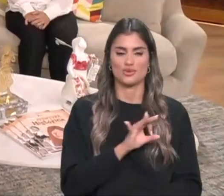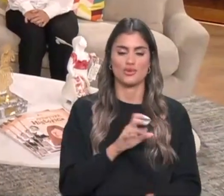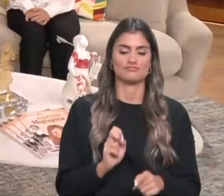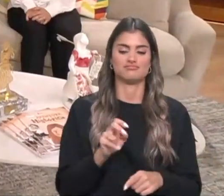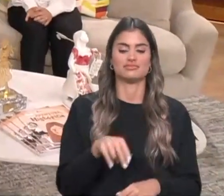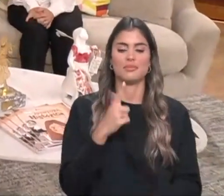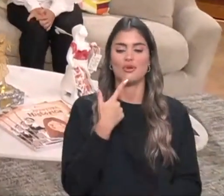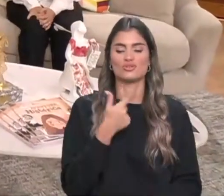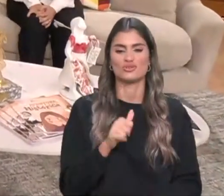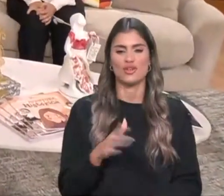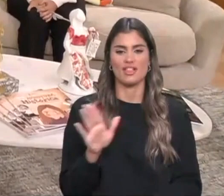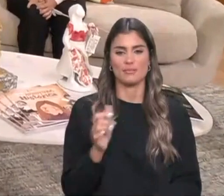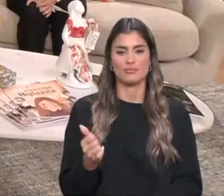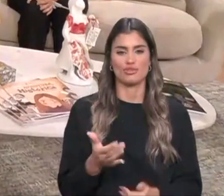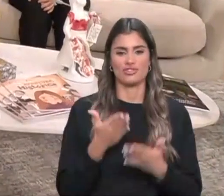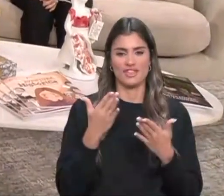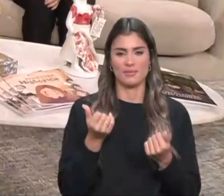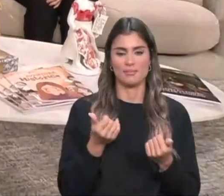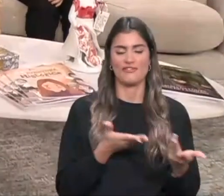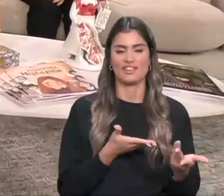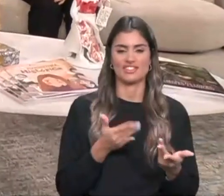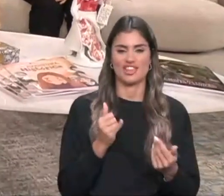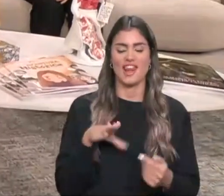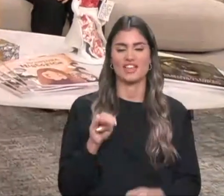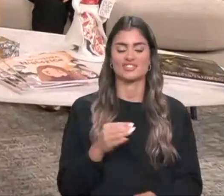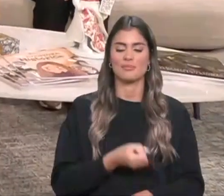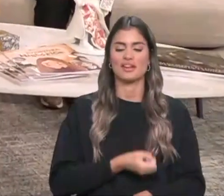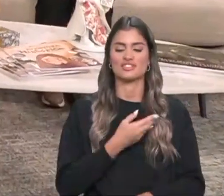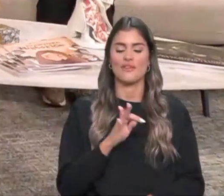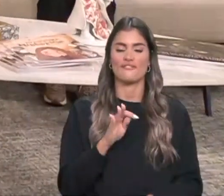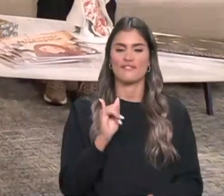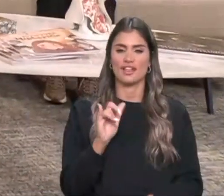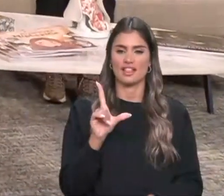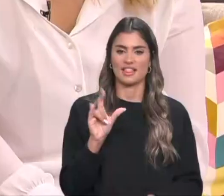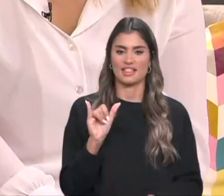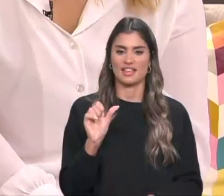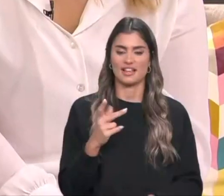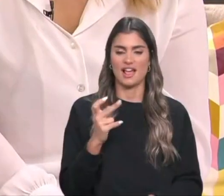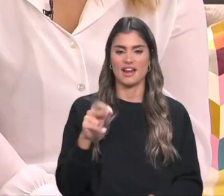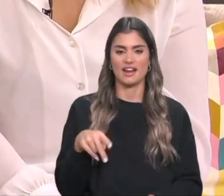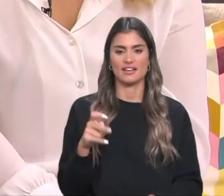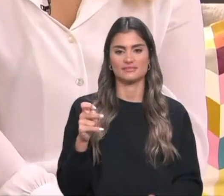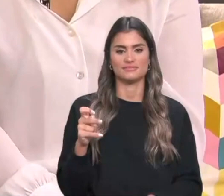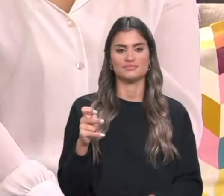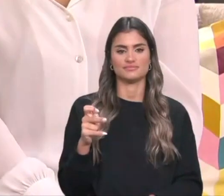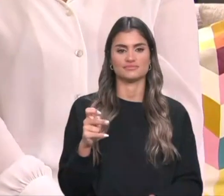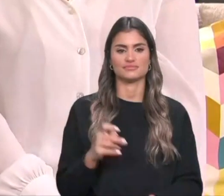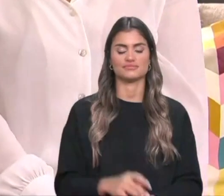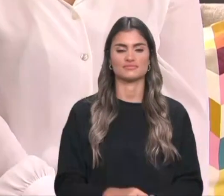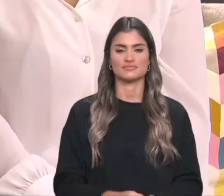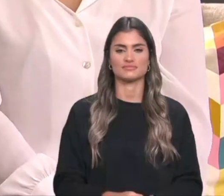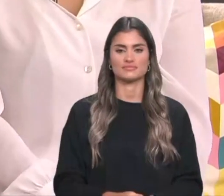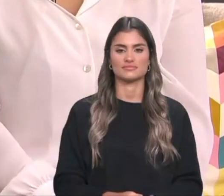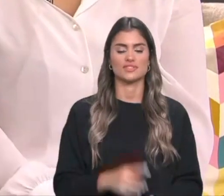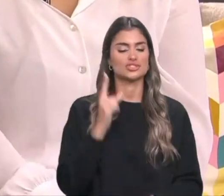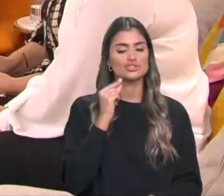Portanto, bom dia, minhas queridas. Bem-vindas. Oi, Inês. A Inês tem esta paixão pela filigrana, pela arte das joias.